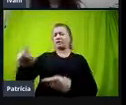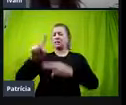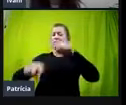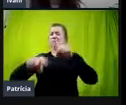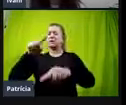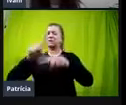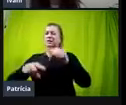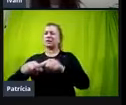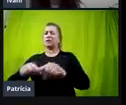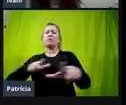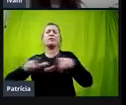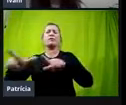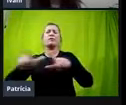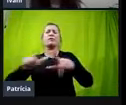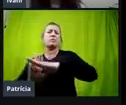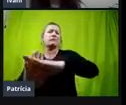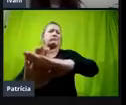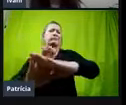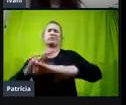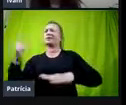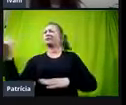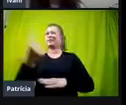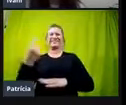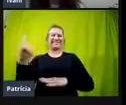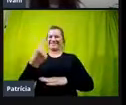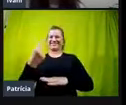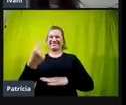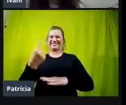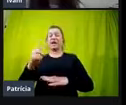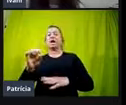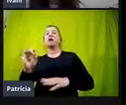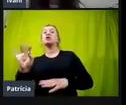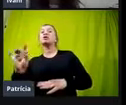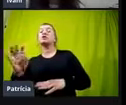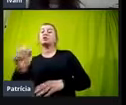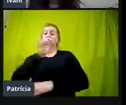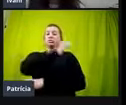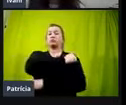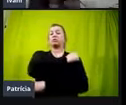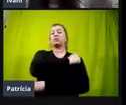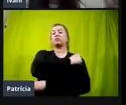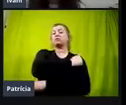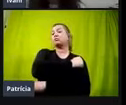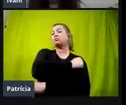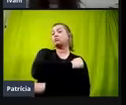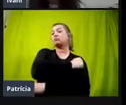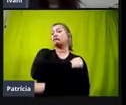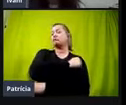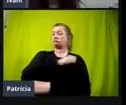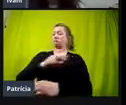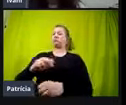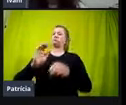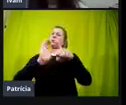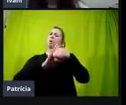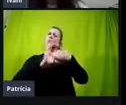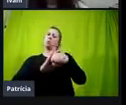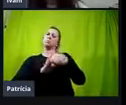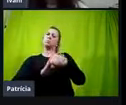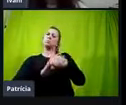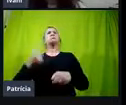favor daquele aluno sozinho, né, a não ser que um aluno de fato tenha uma autonomia aí para